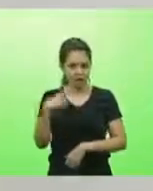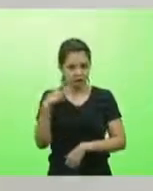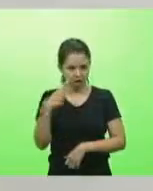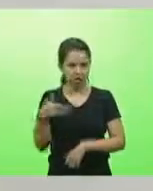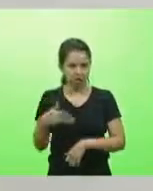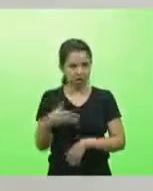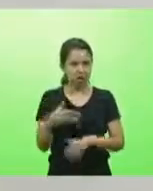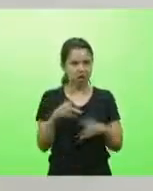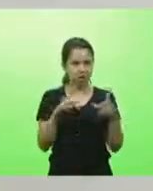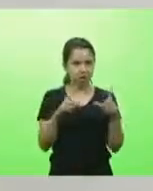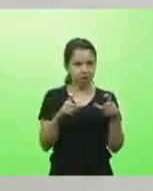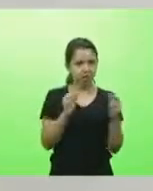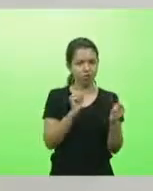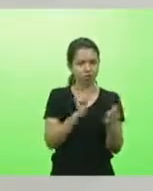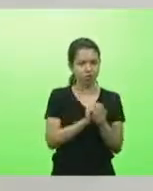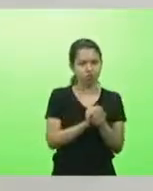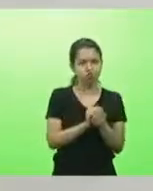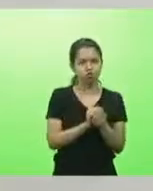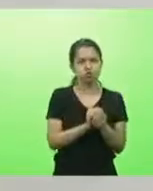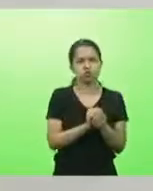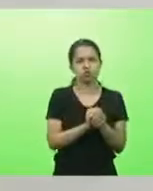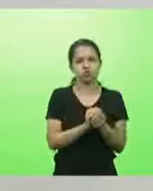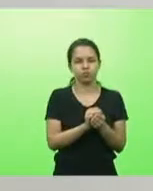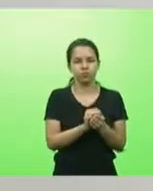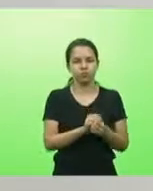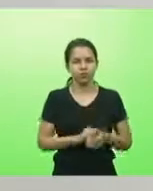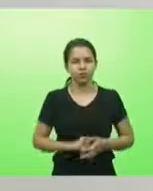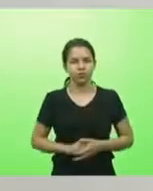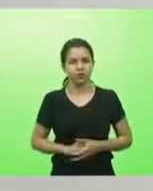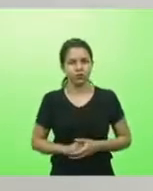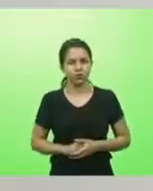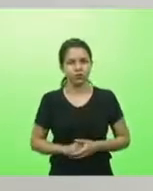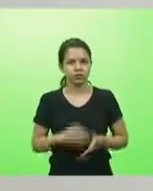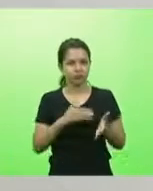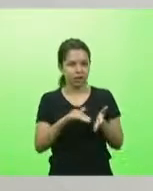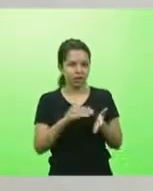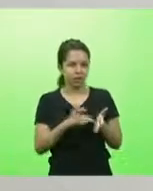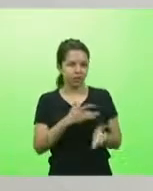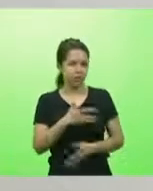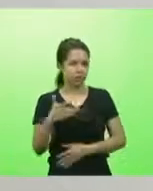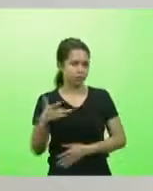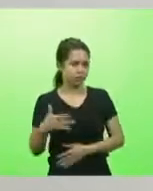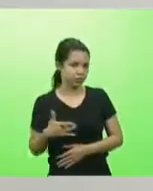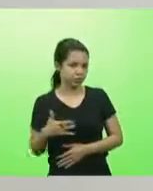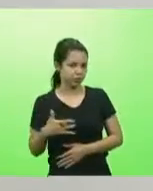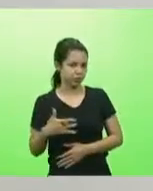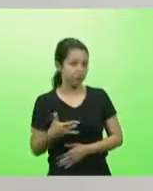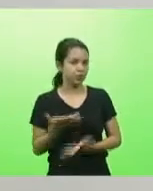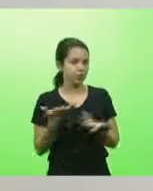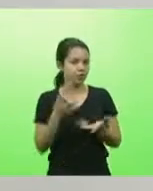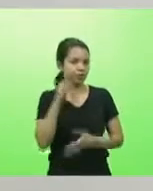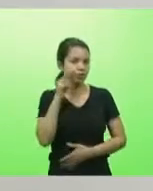foto com o presidente, com o secretário da saúde. Eu queria ver.